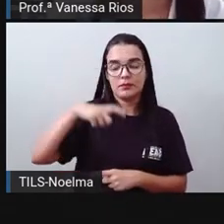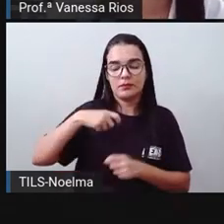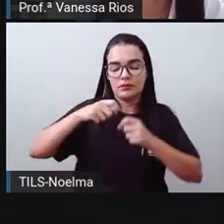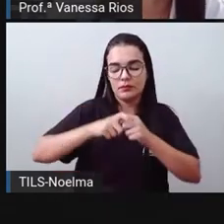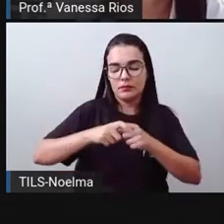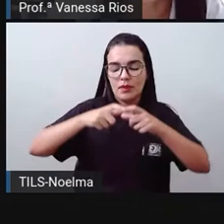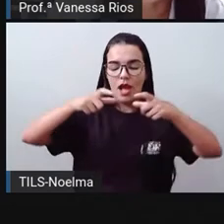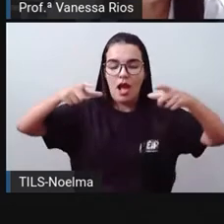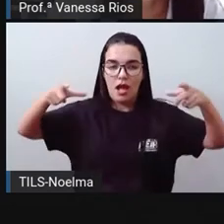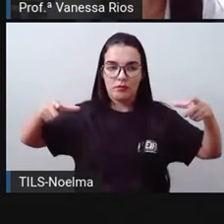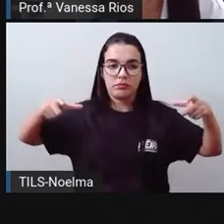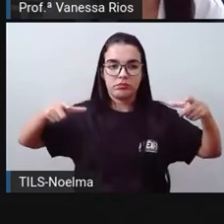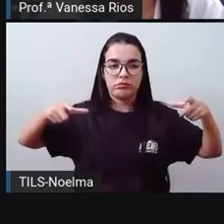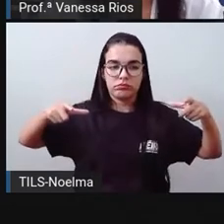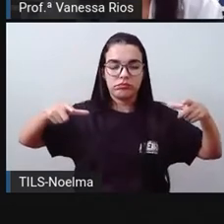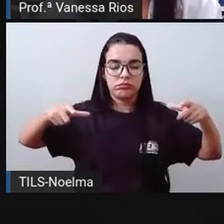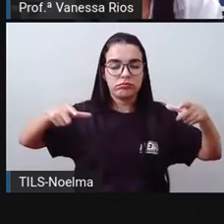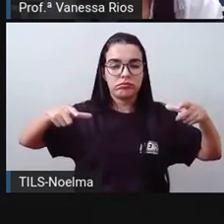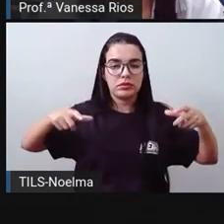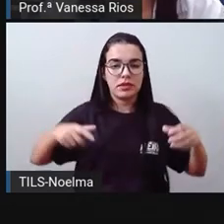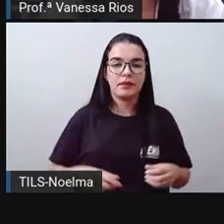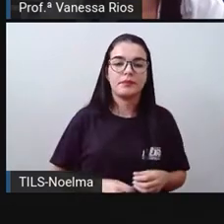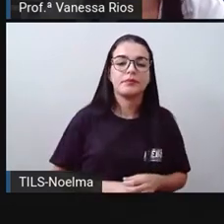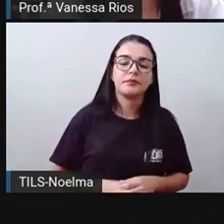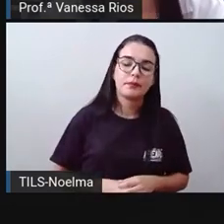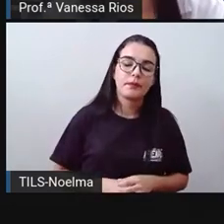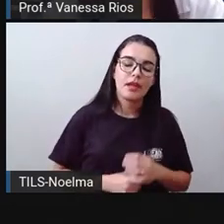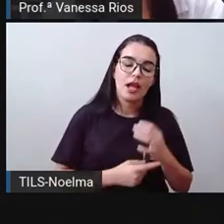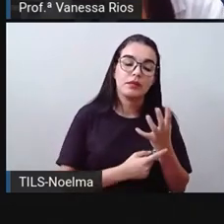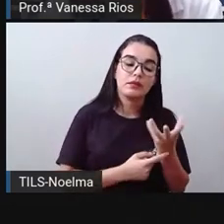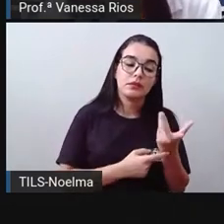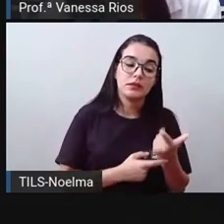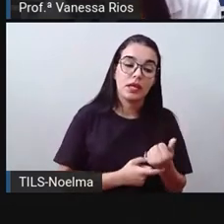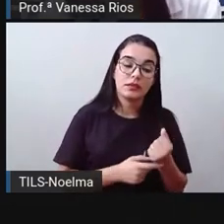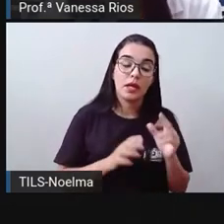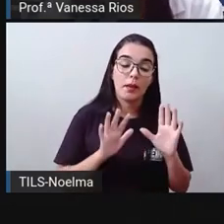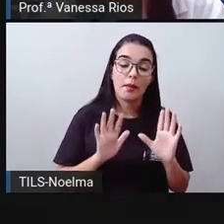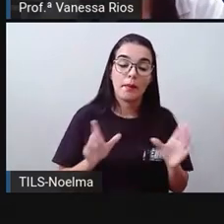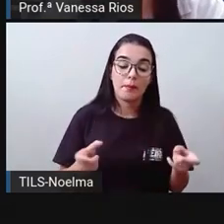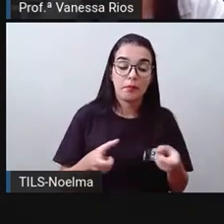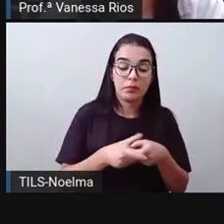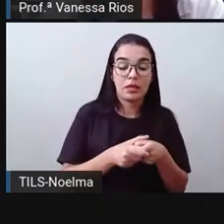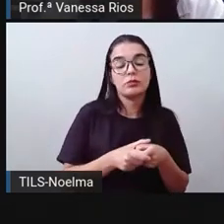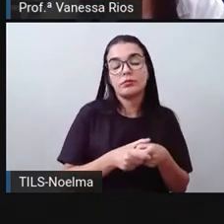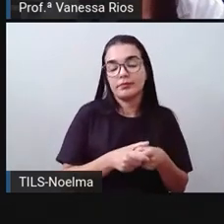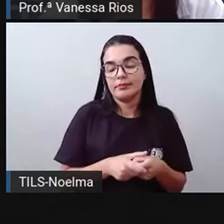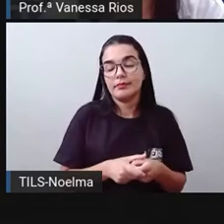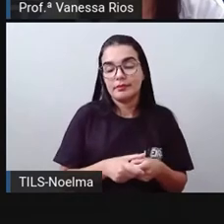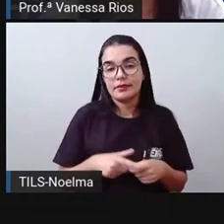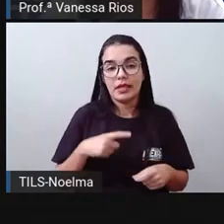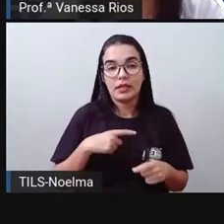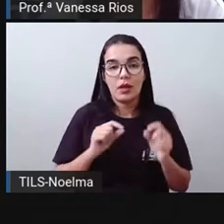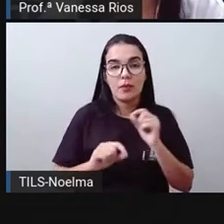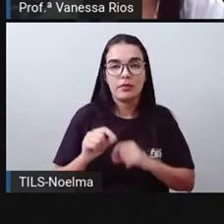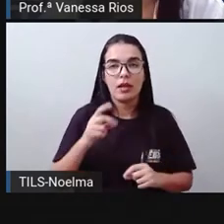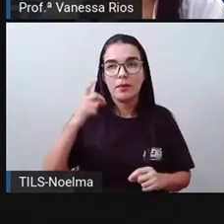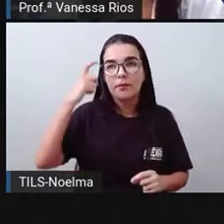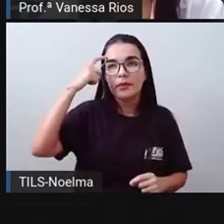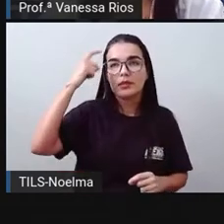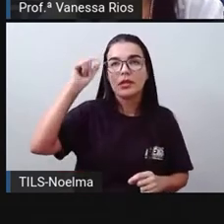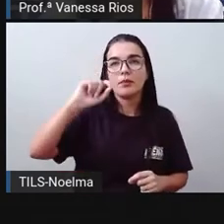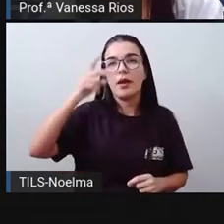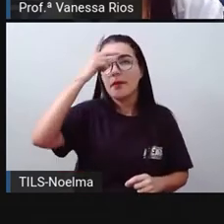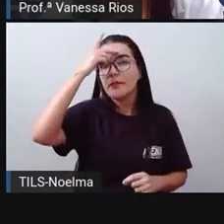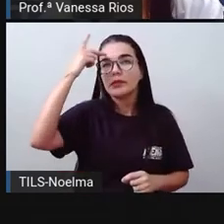artísticos. Então, quando nós pensamos nas diversas formas de um artista se manifestar, entre